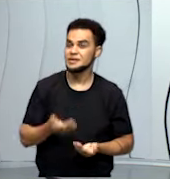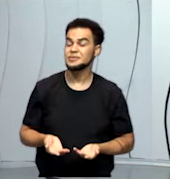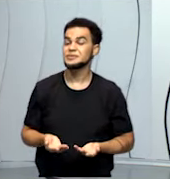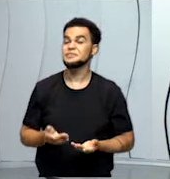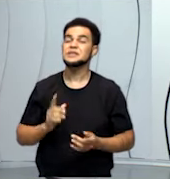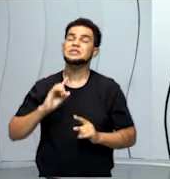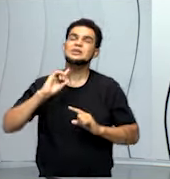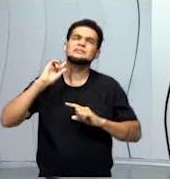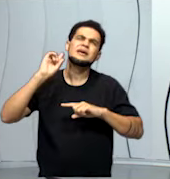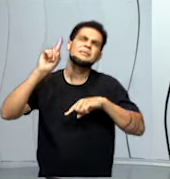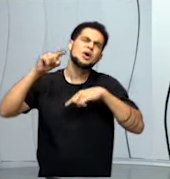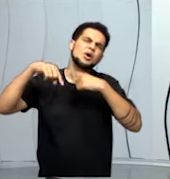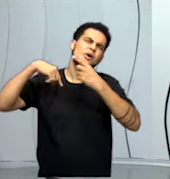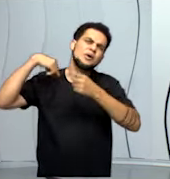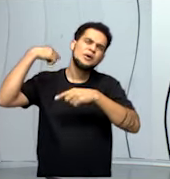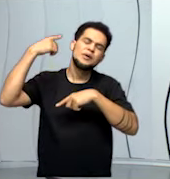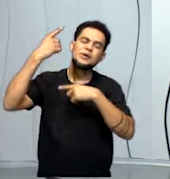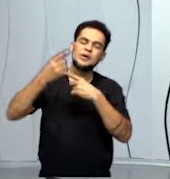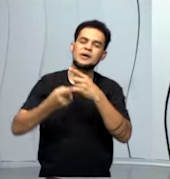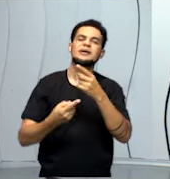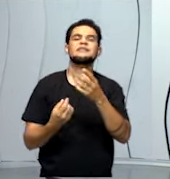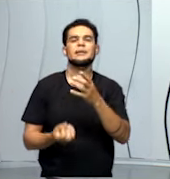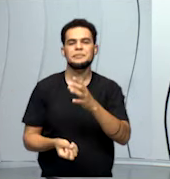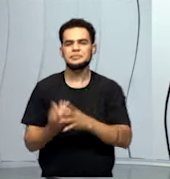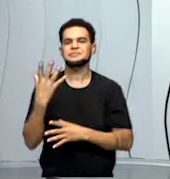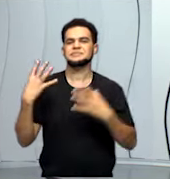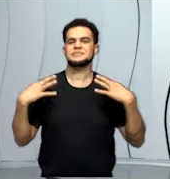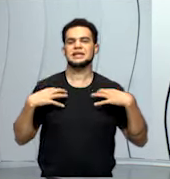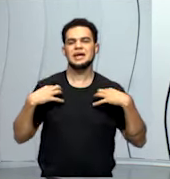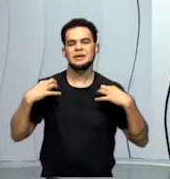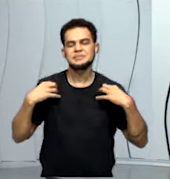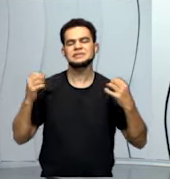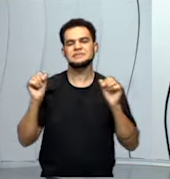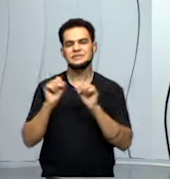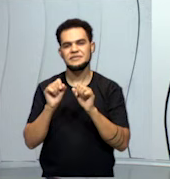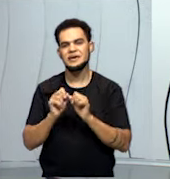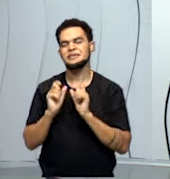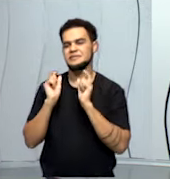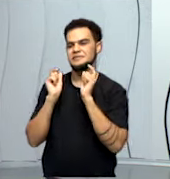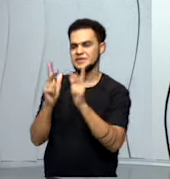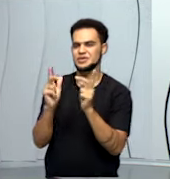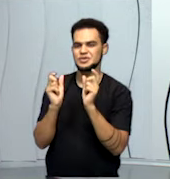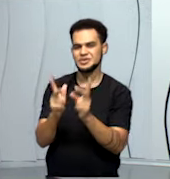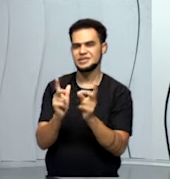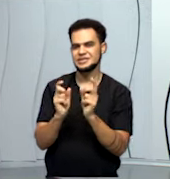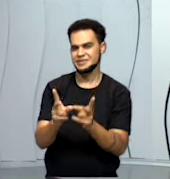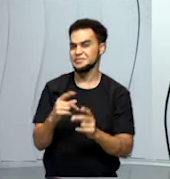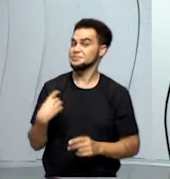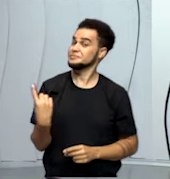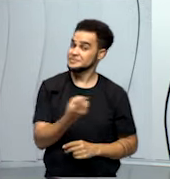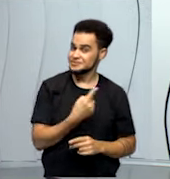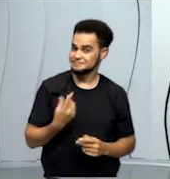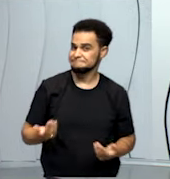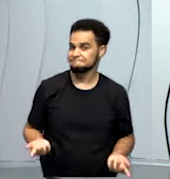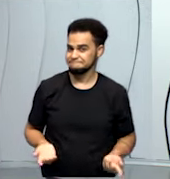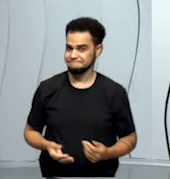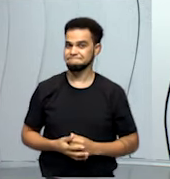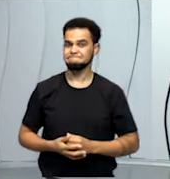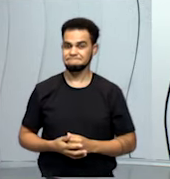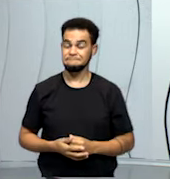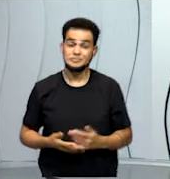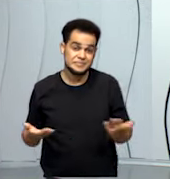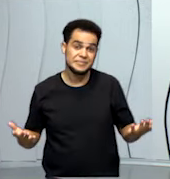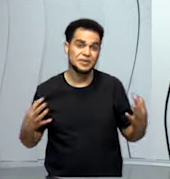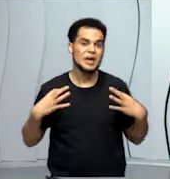só depois as camisetas vão ser produzidas e vendidas para nós. Então, as